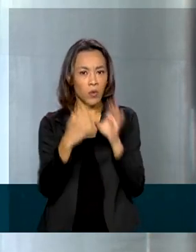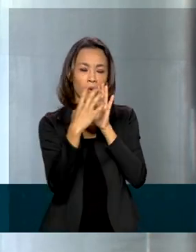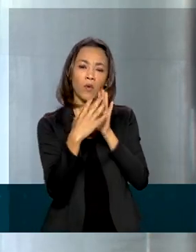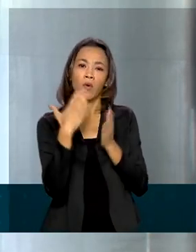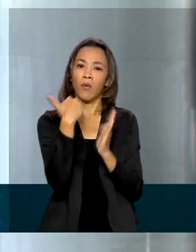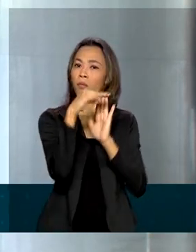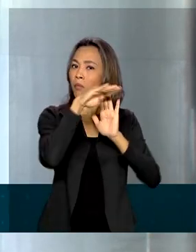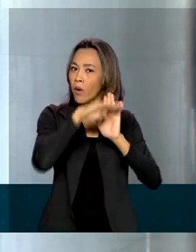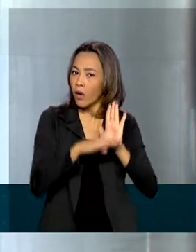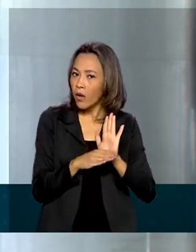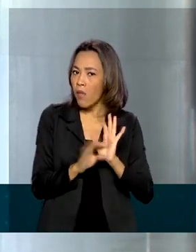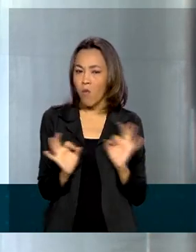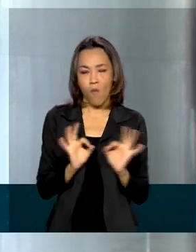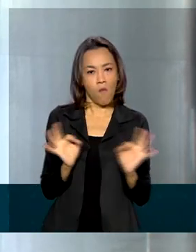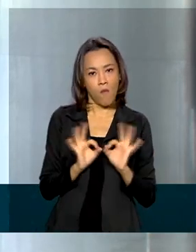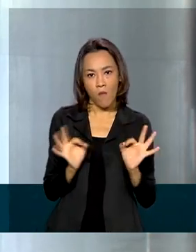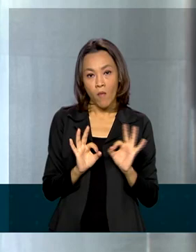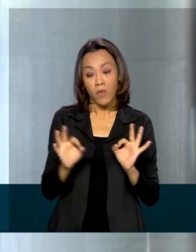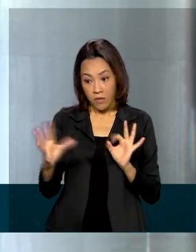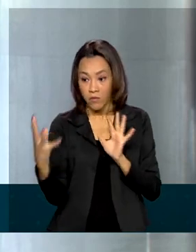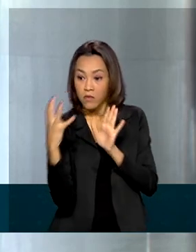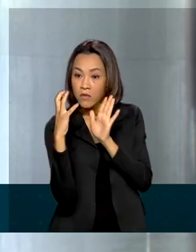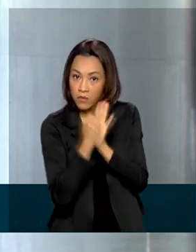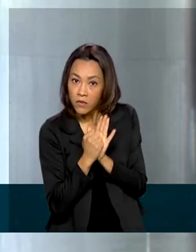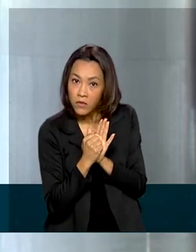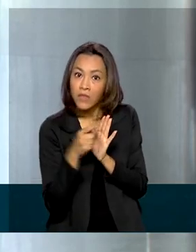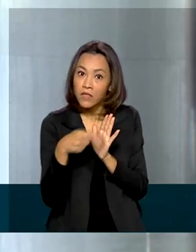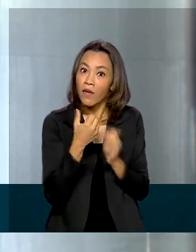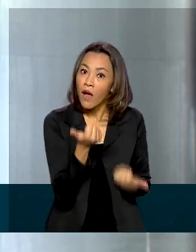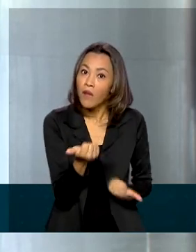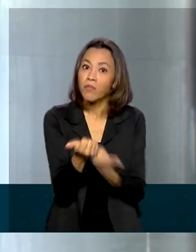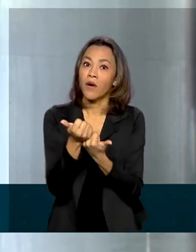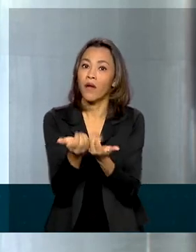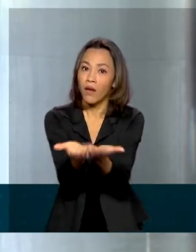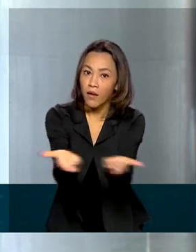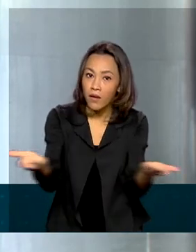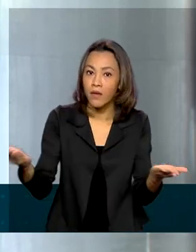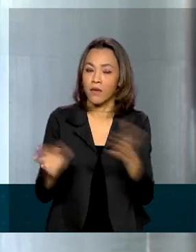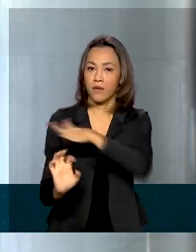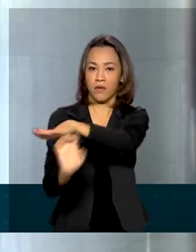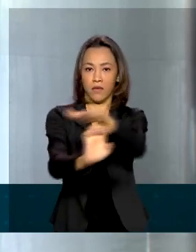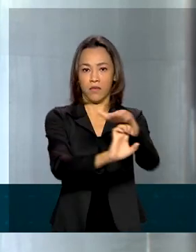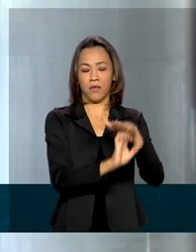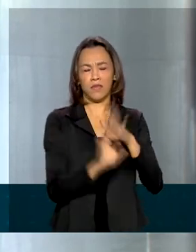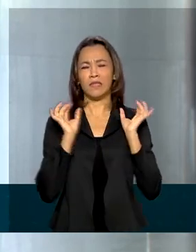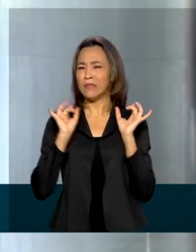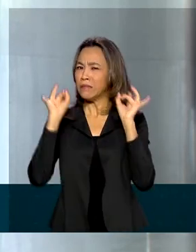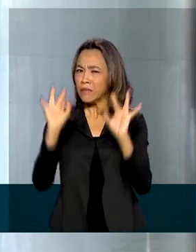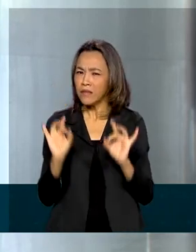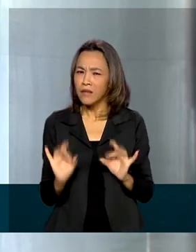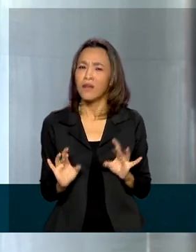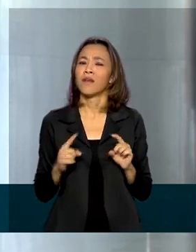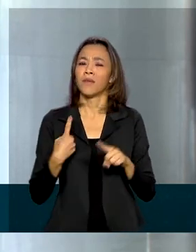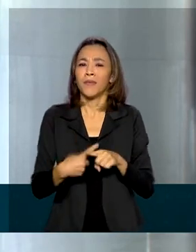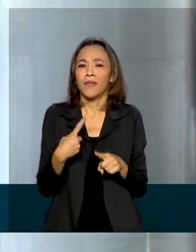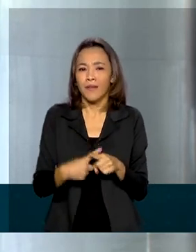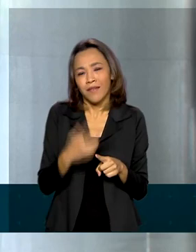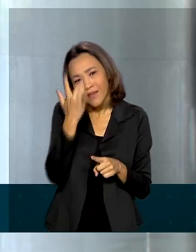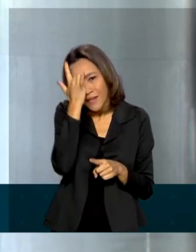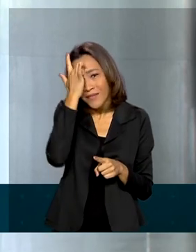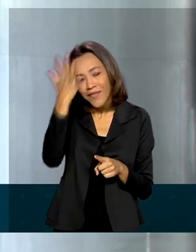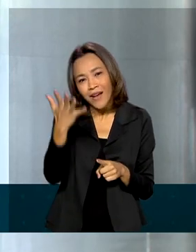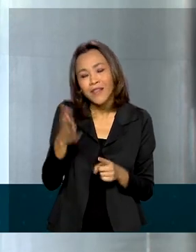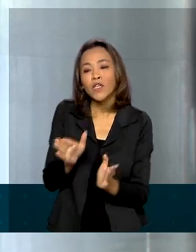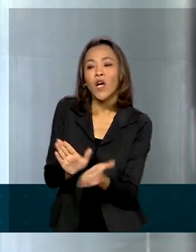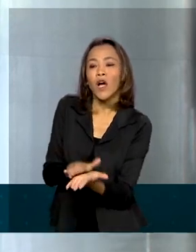ano. A adesão ao regime traz vantagens para o empresário, especialmente por facilitar a